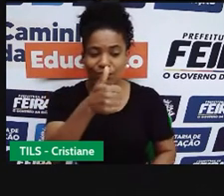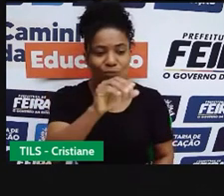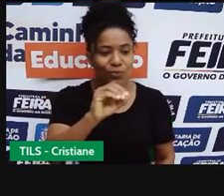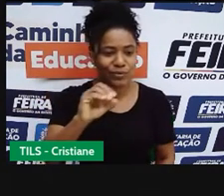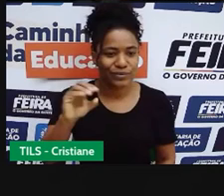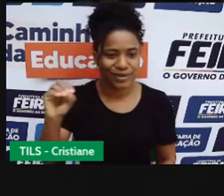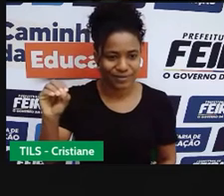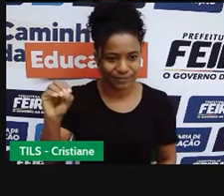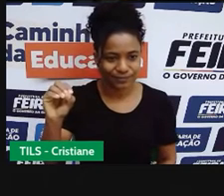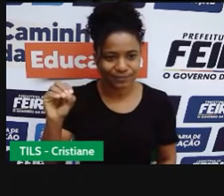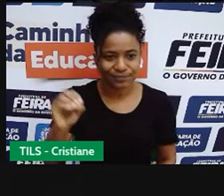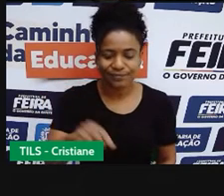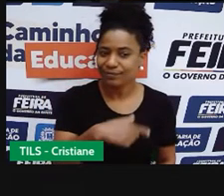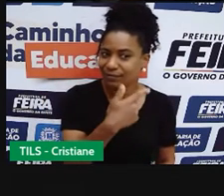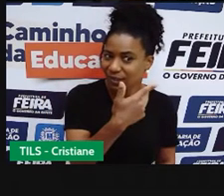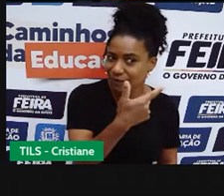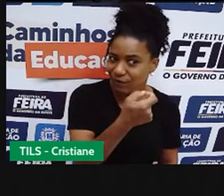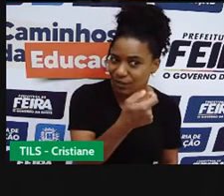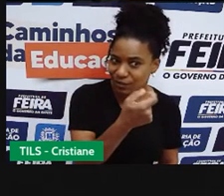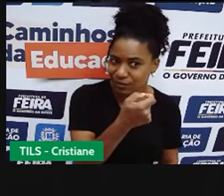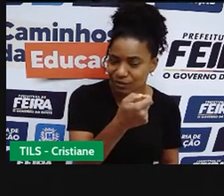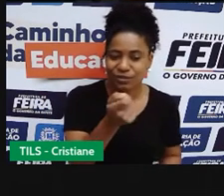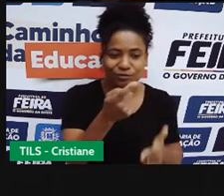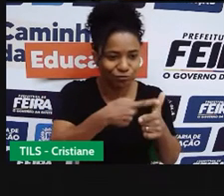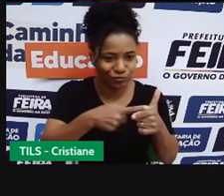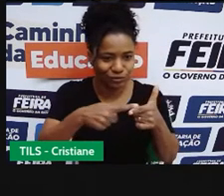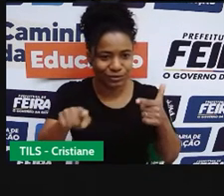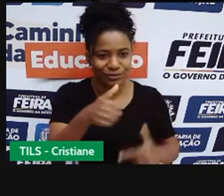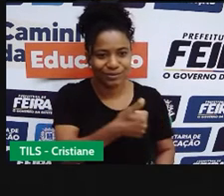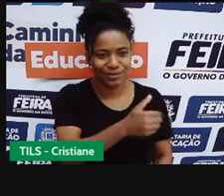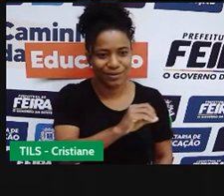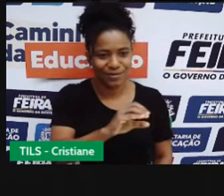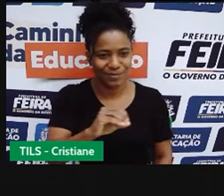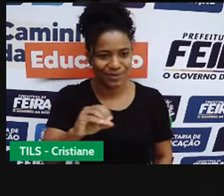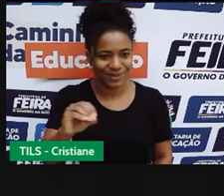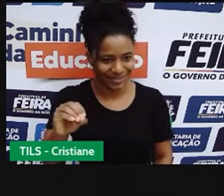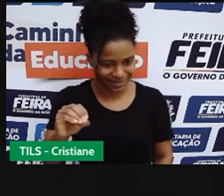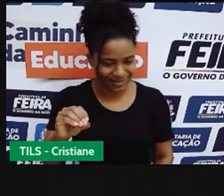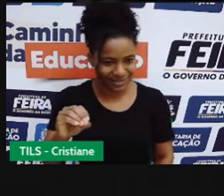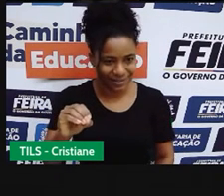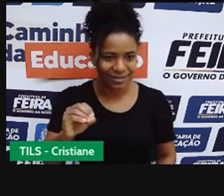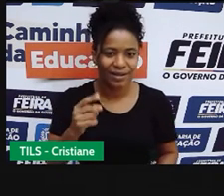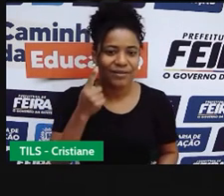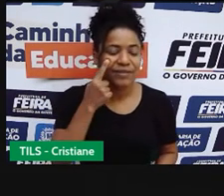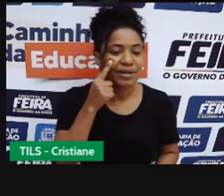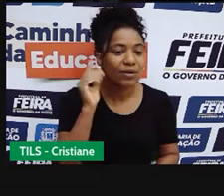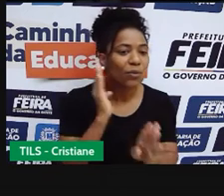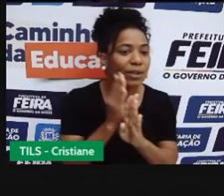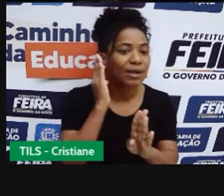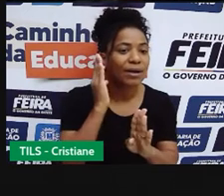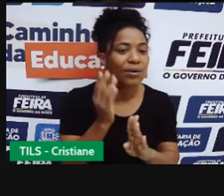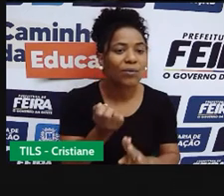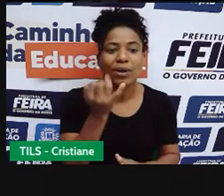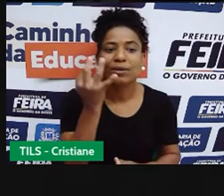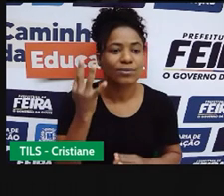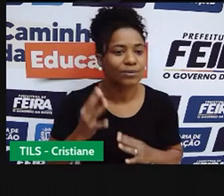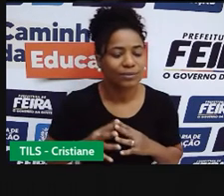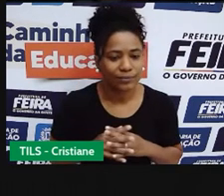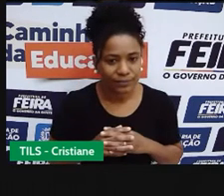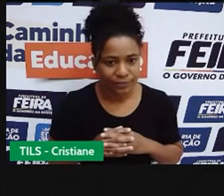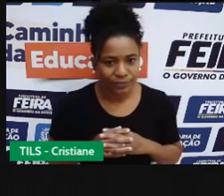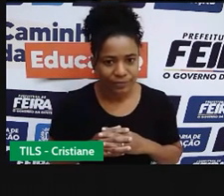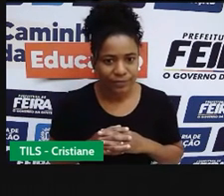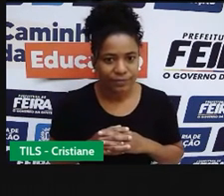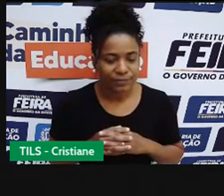né? Fazer 20 lá em cima, dividido por 100 embaixo. E quando a gente fizer isso, a gente vai encontrar 0